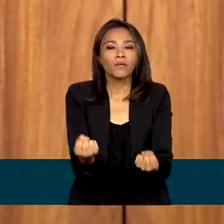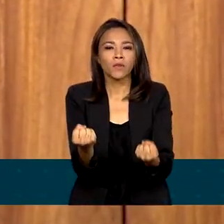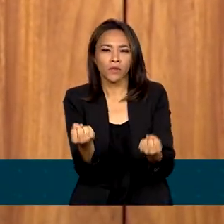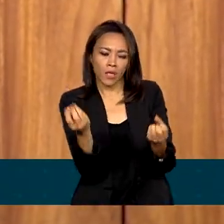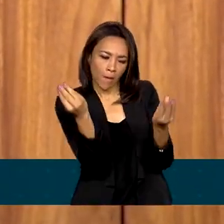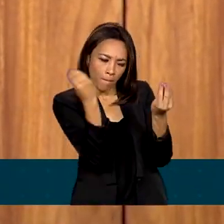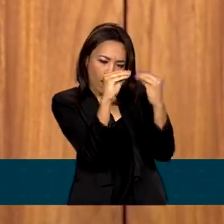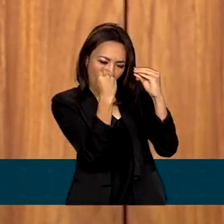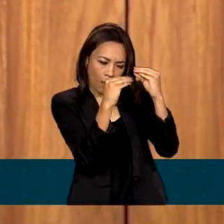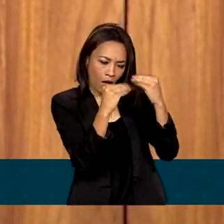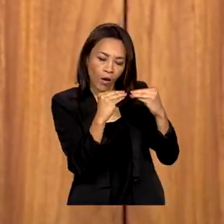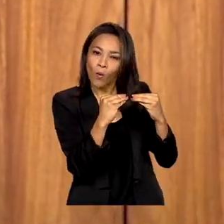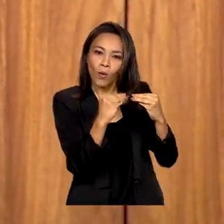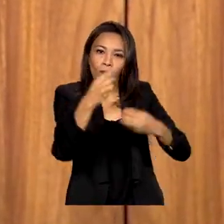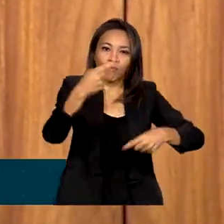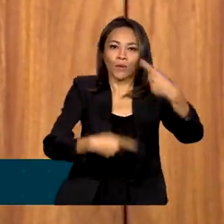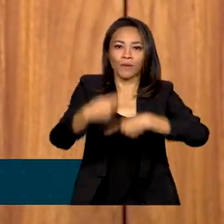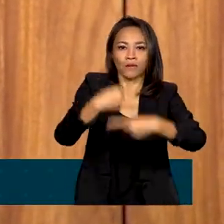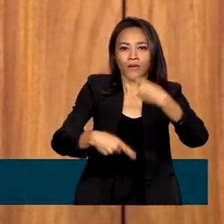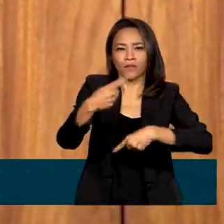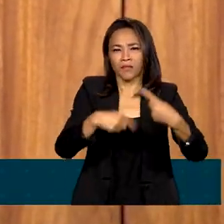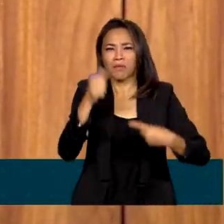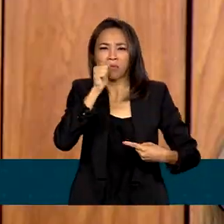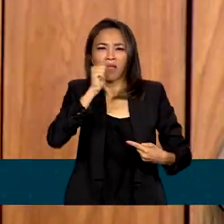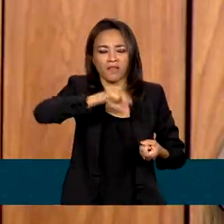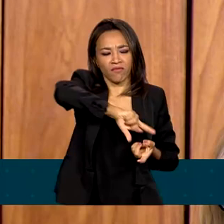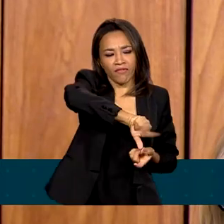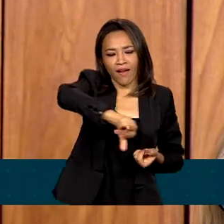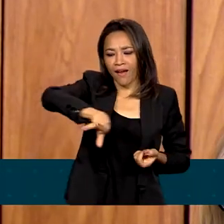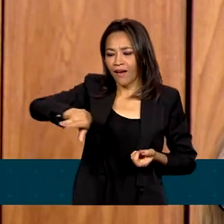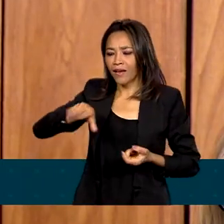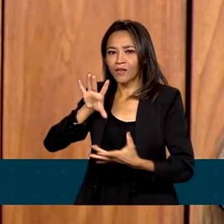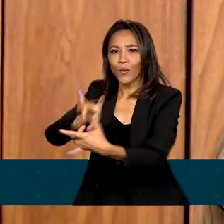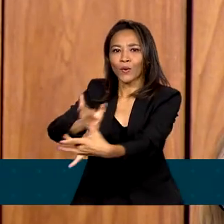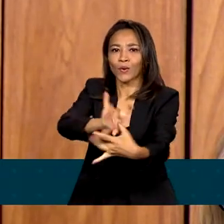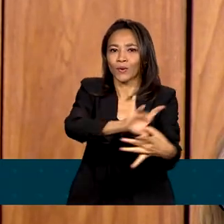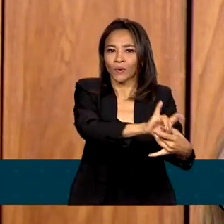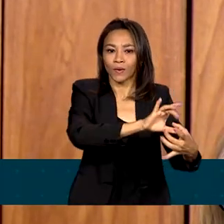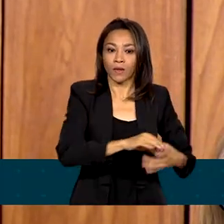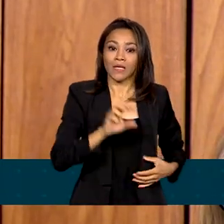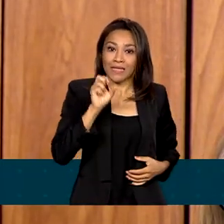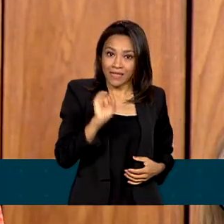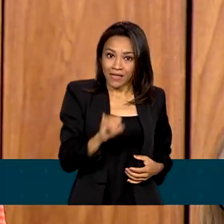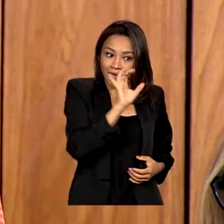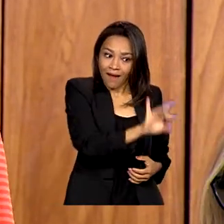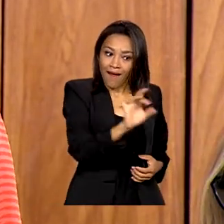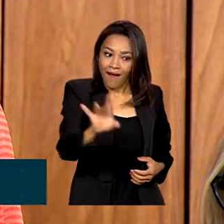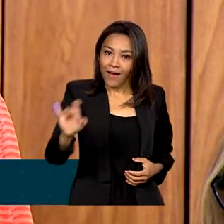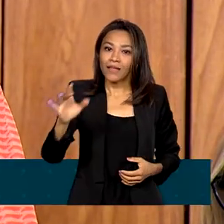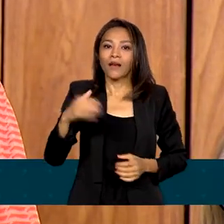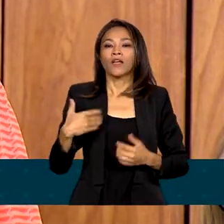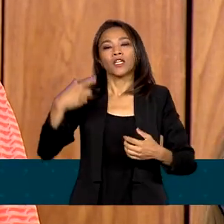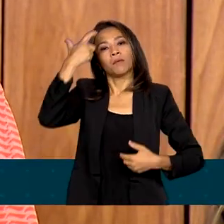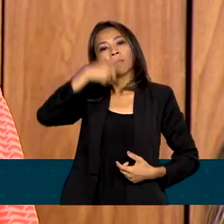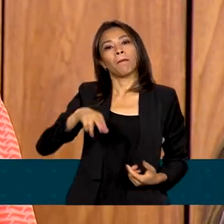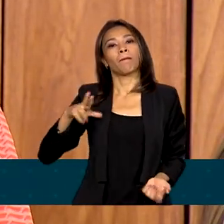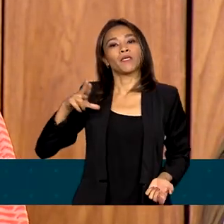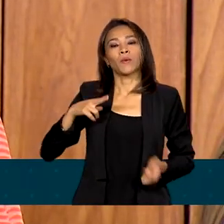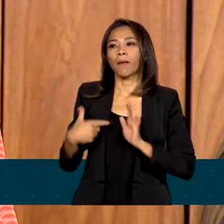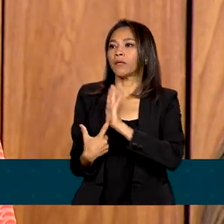políticas públicas para as mulheres em todas as áreas. Se cada uma de nós for apresentar uma agenda individual